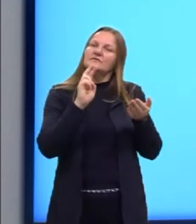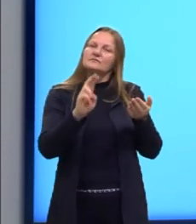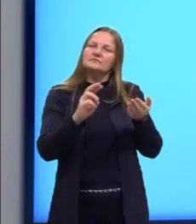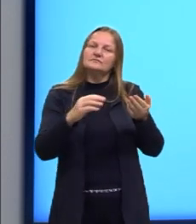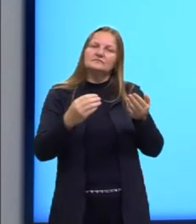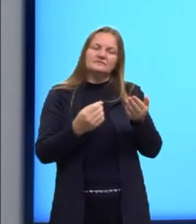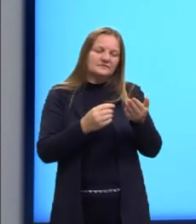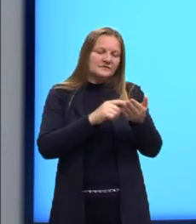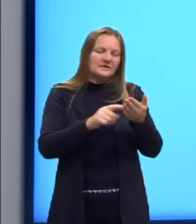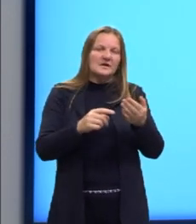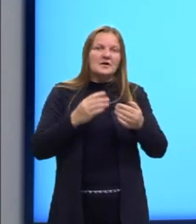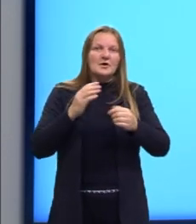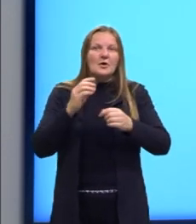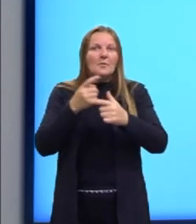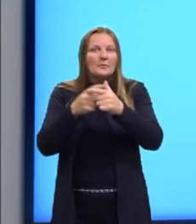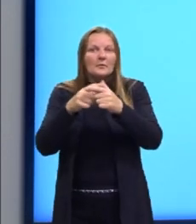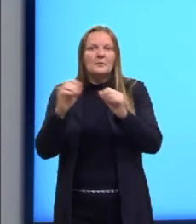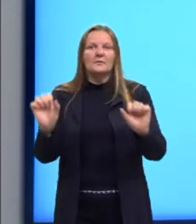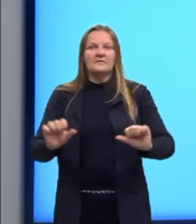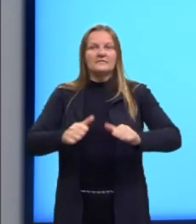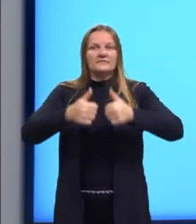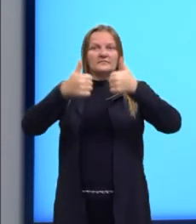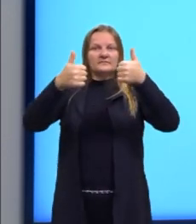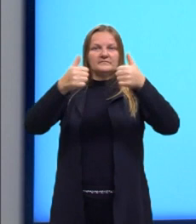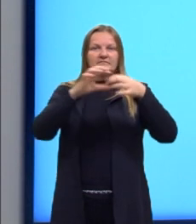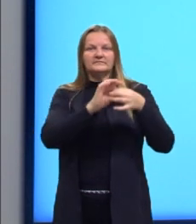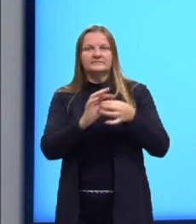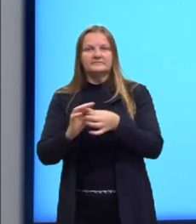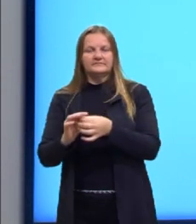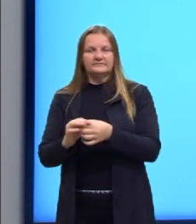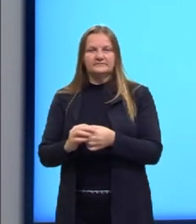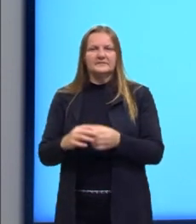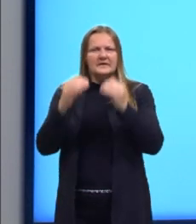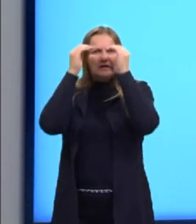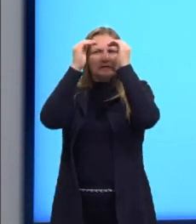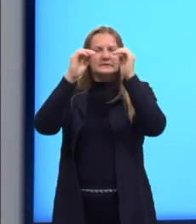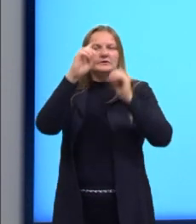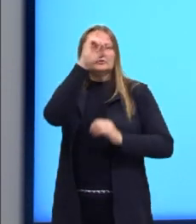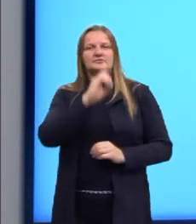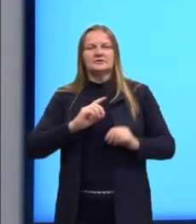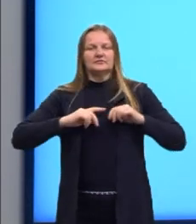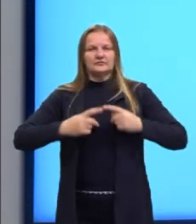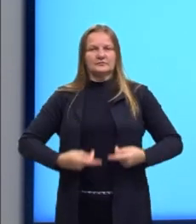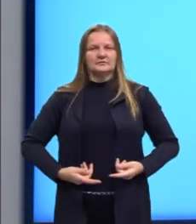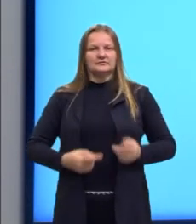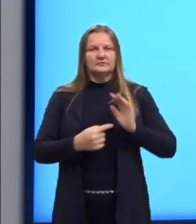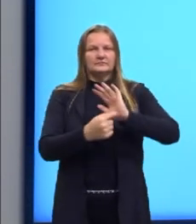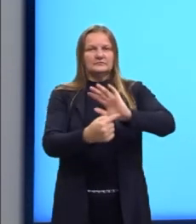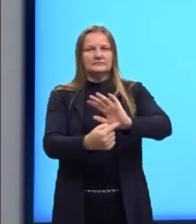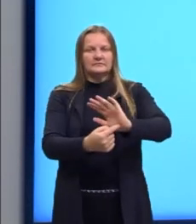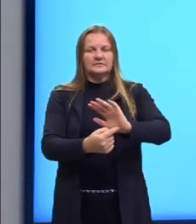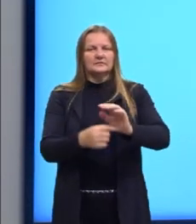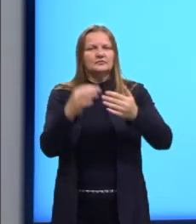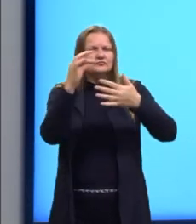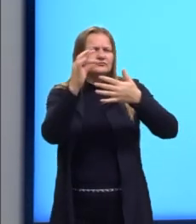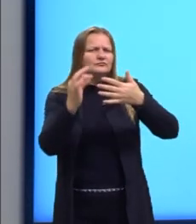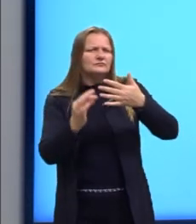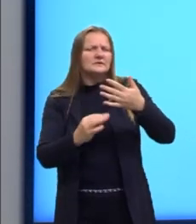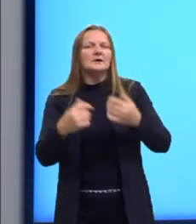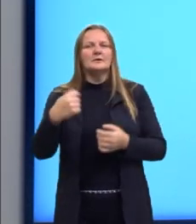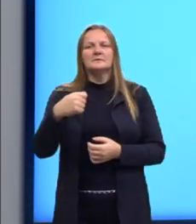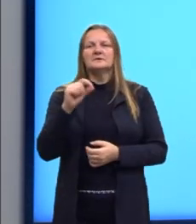intervir a fim de melhorar a situação, respeitando os direitos humanos e apresentando os elementos